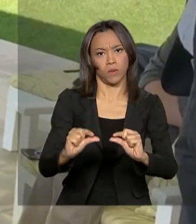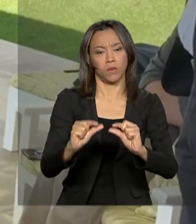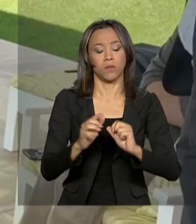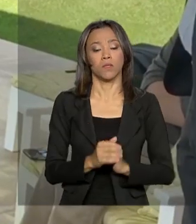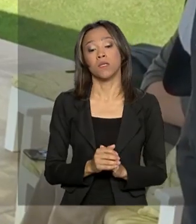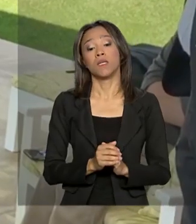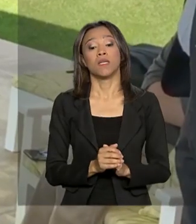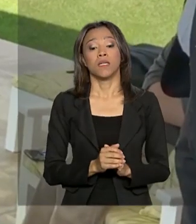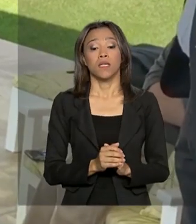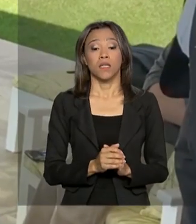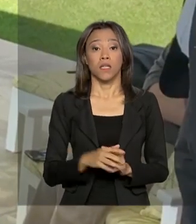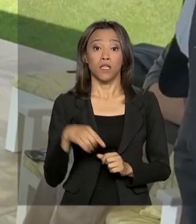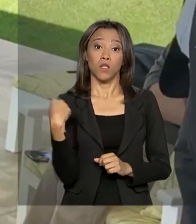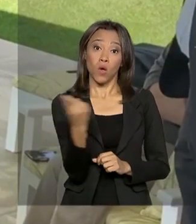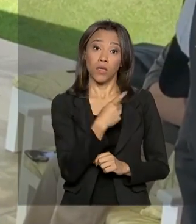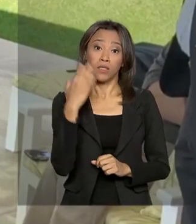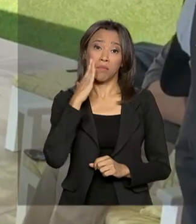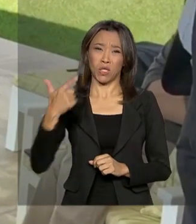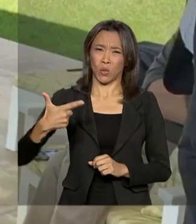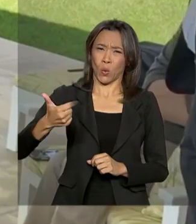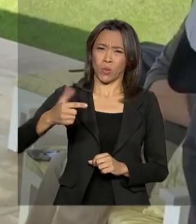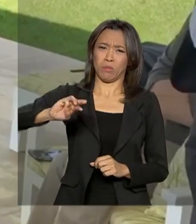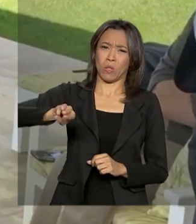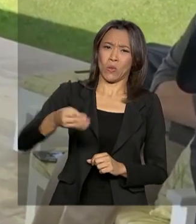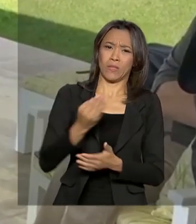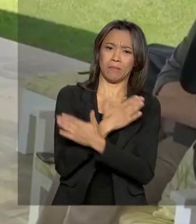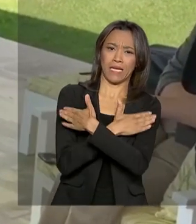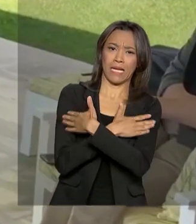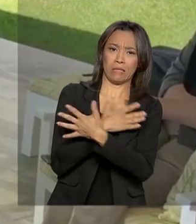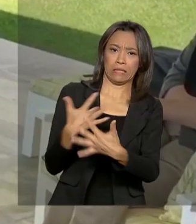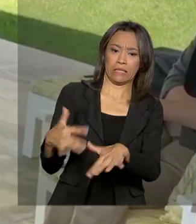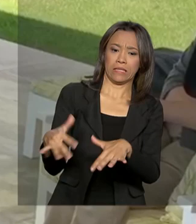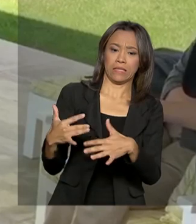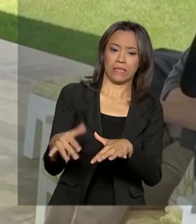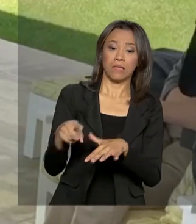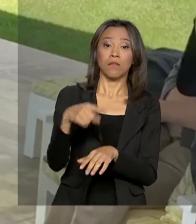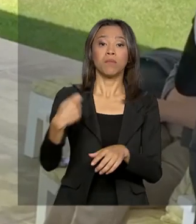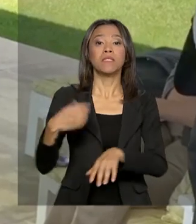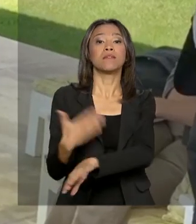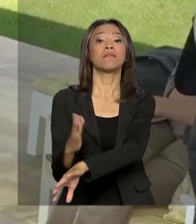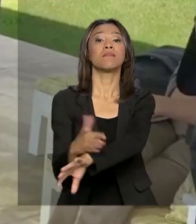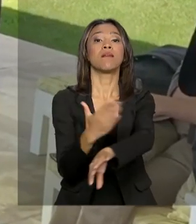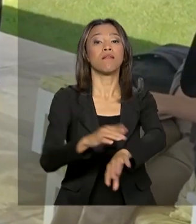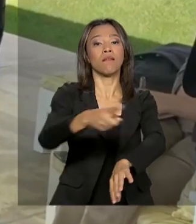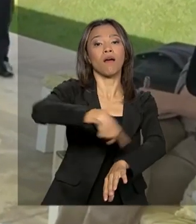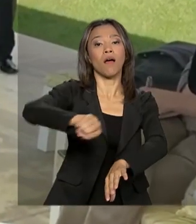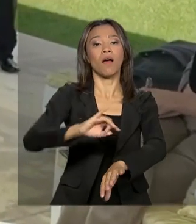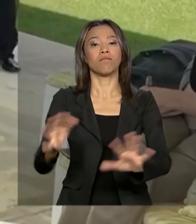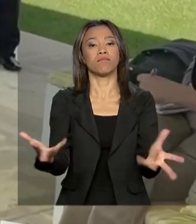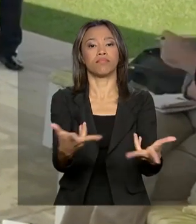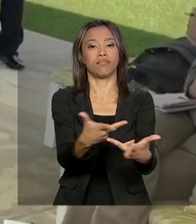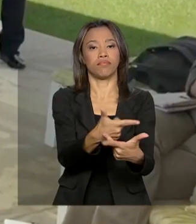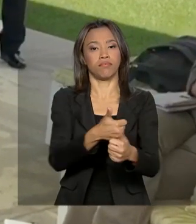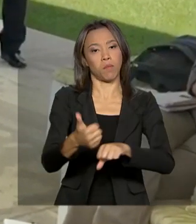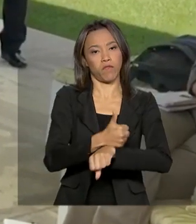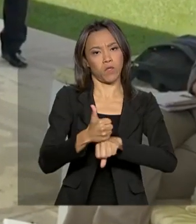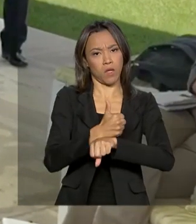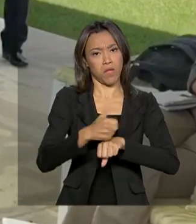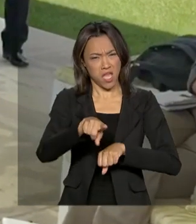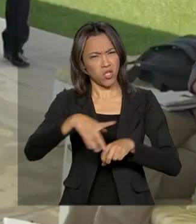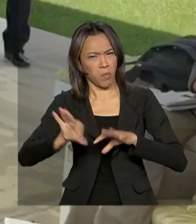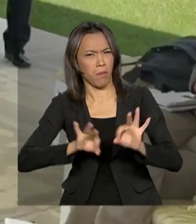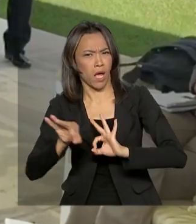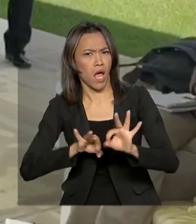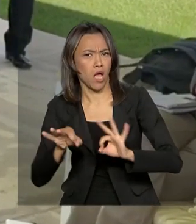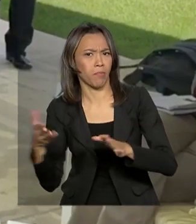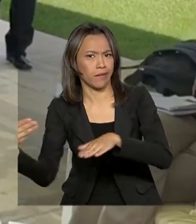nesses 12 milhões de empregados que estão aí momento, a qualificação de cada um. Estão preparados para entrar no mercado